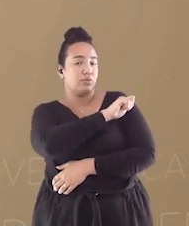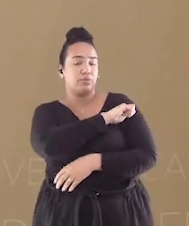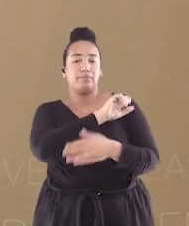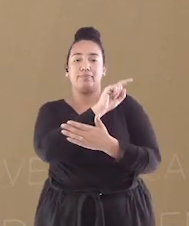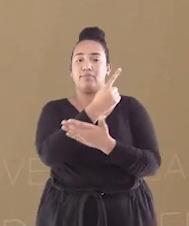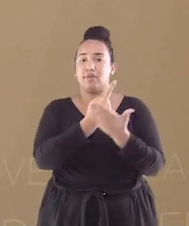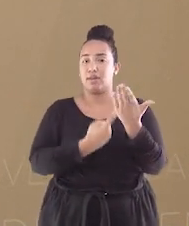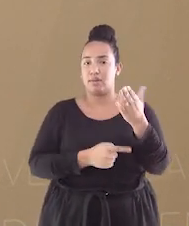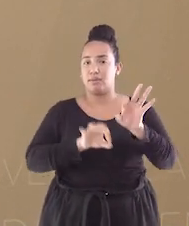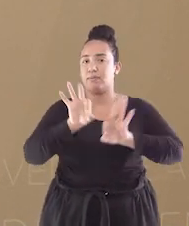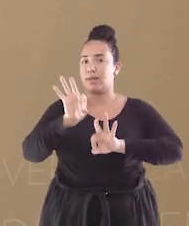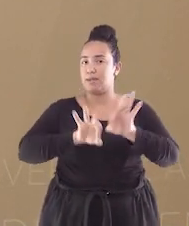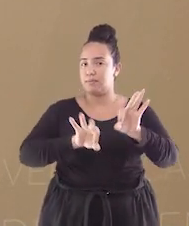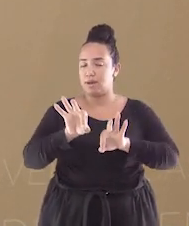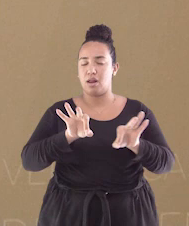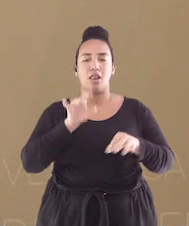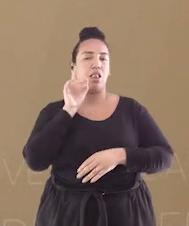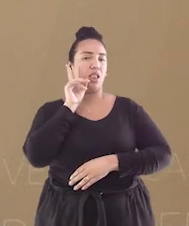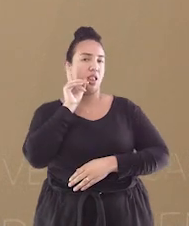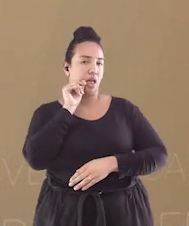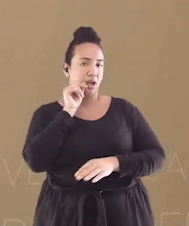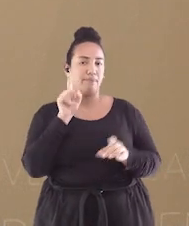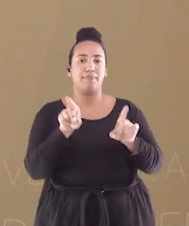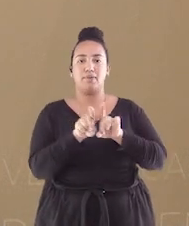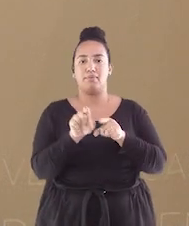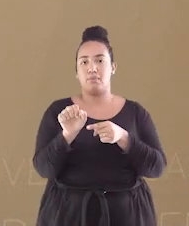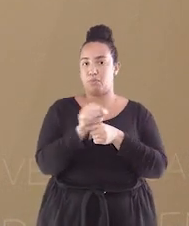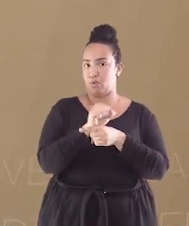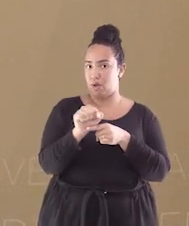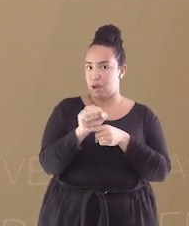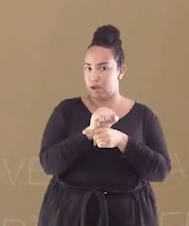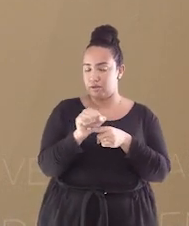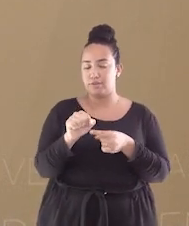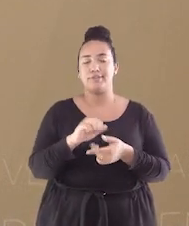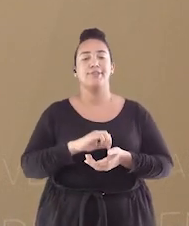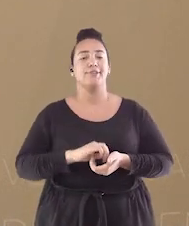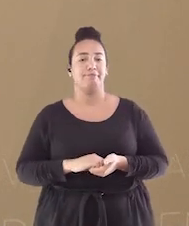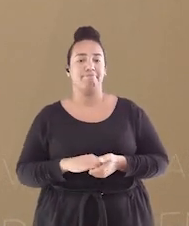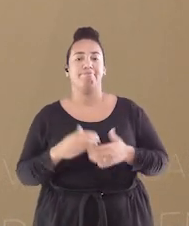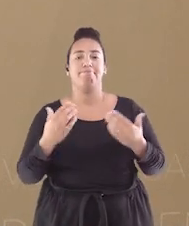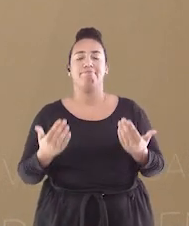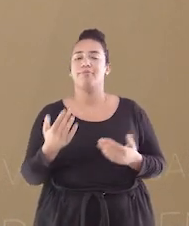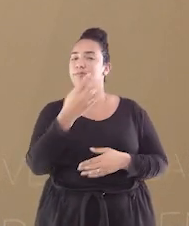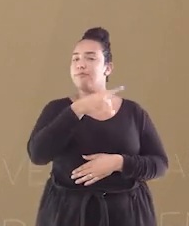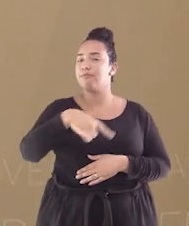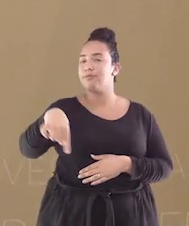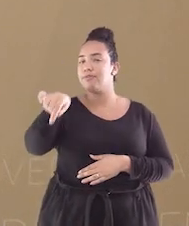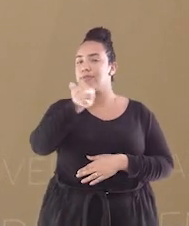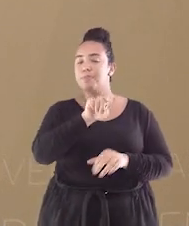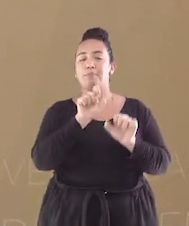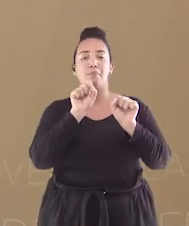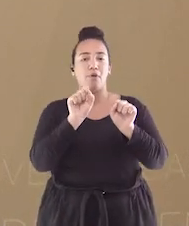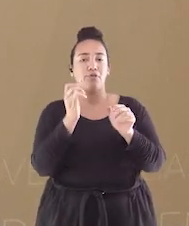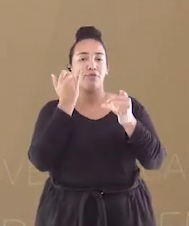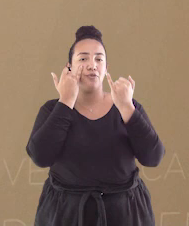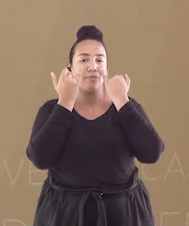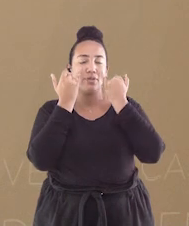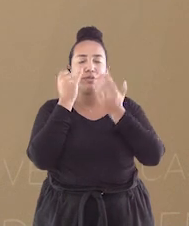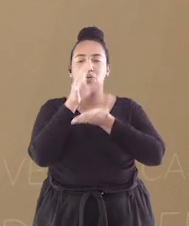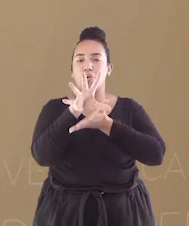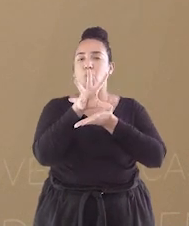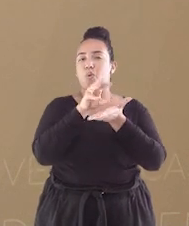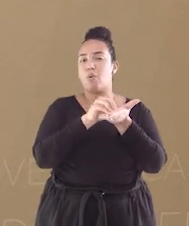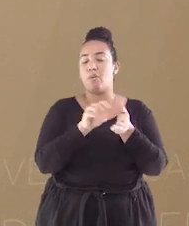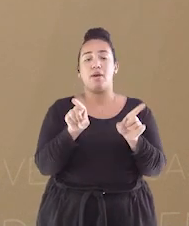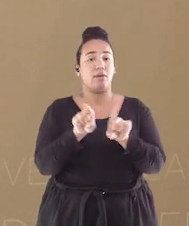caderno, um lápis e uma borracha para a aula de hoje. Dessa forma, você pode fazer anotações e resumos